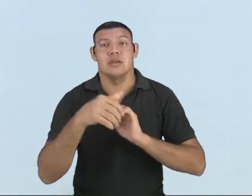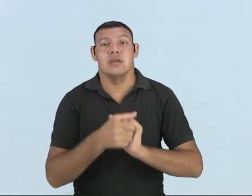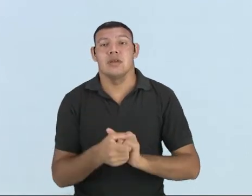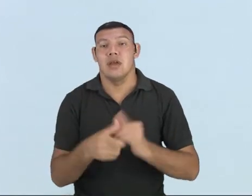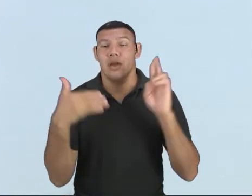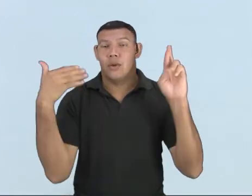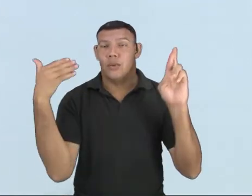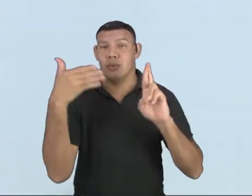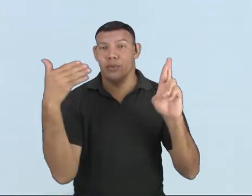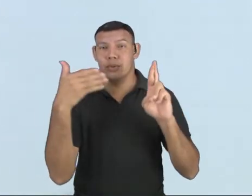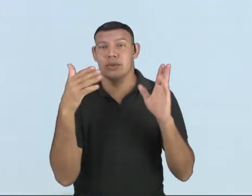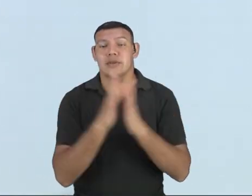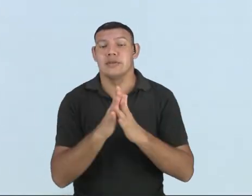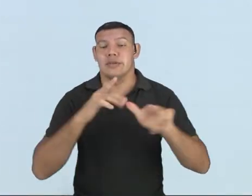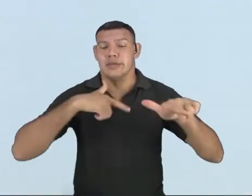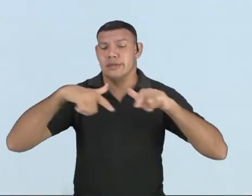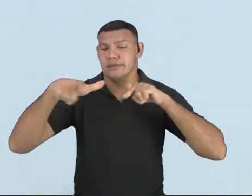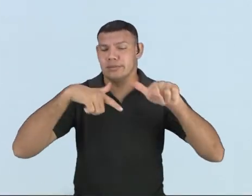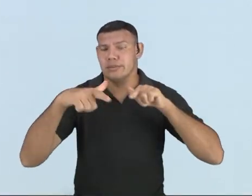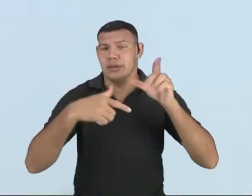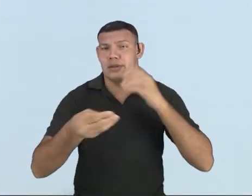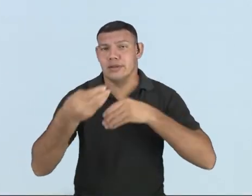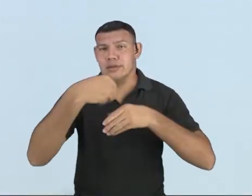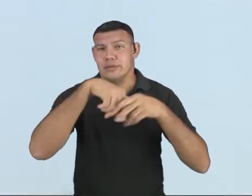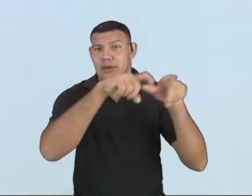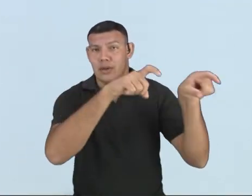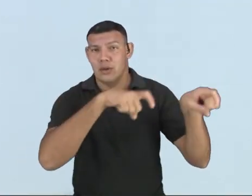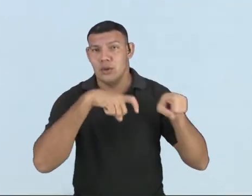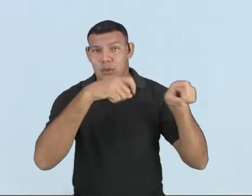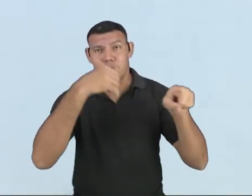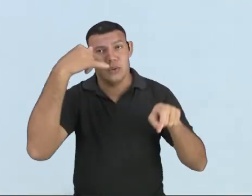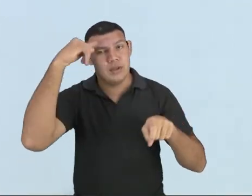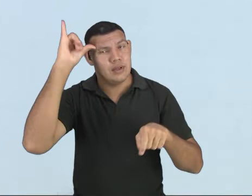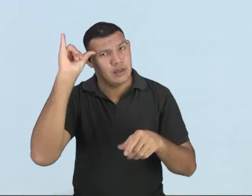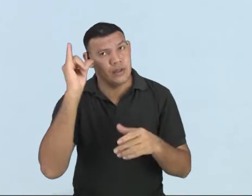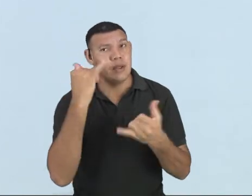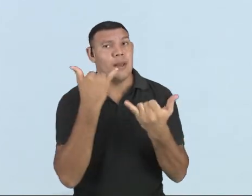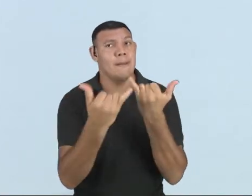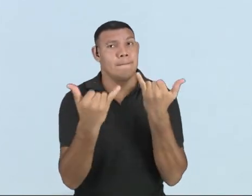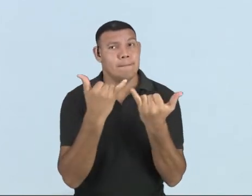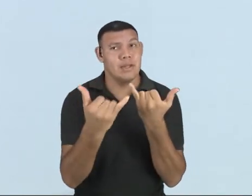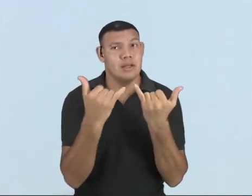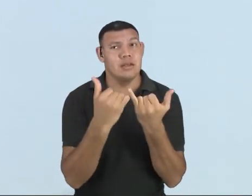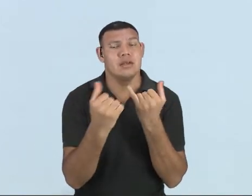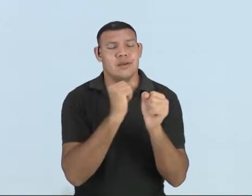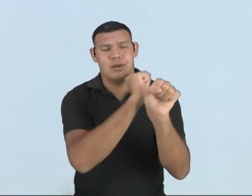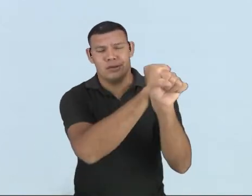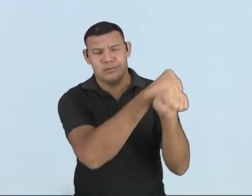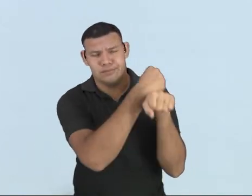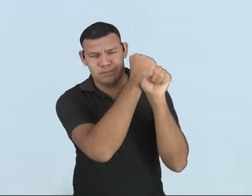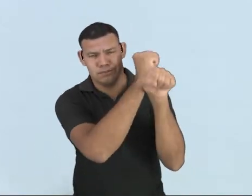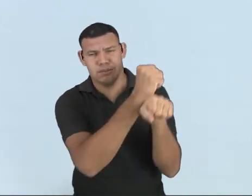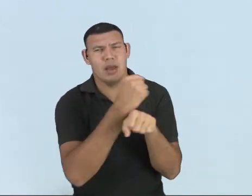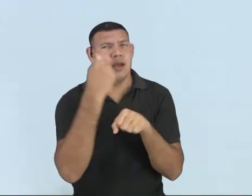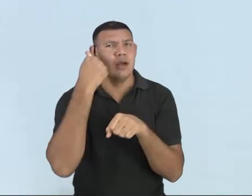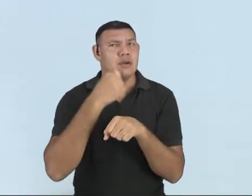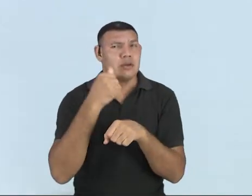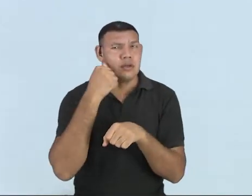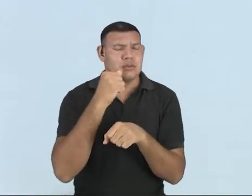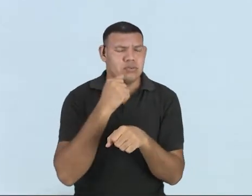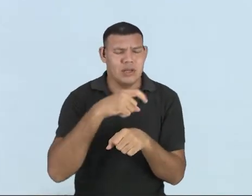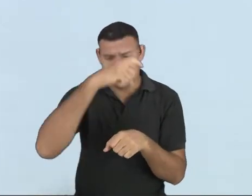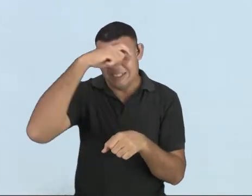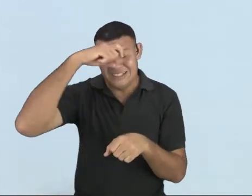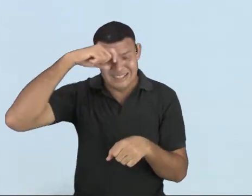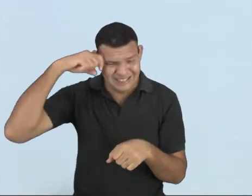ao trabalho no campo, que seria análogo ao escravo, que as mulheres trabalham muito para trazer algumas